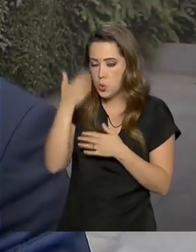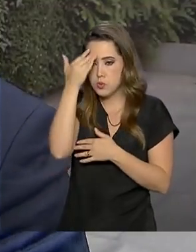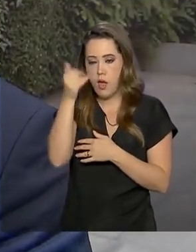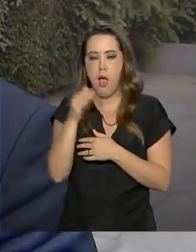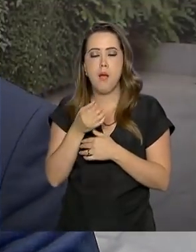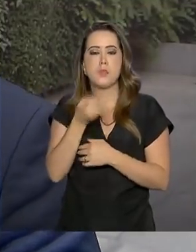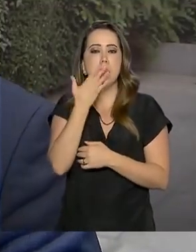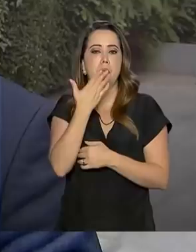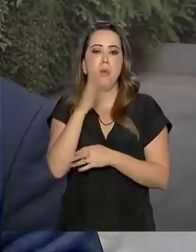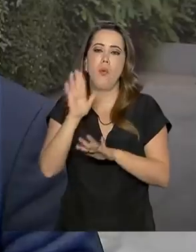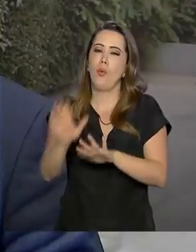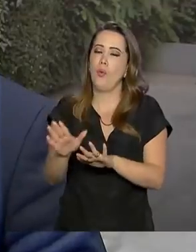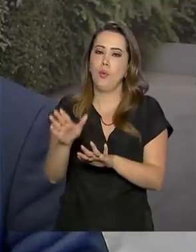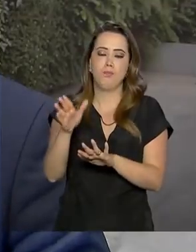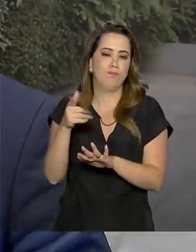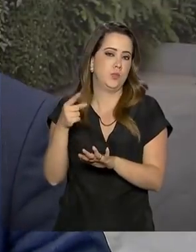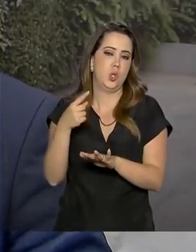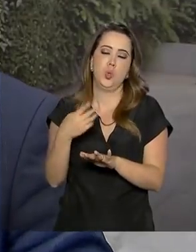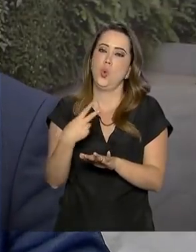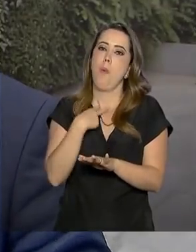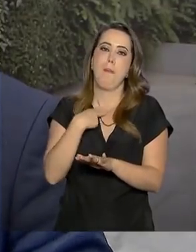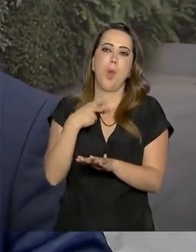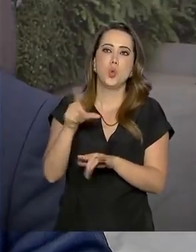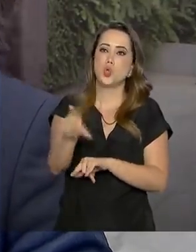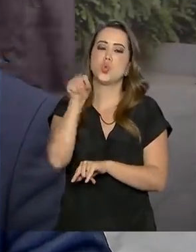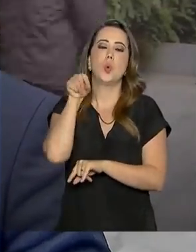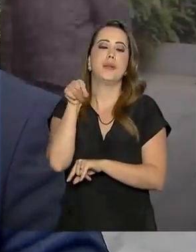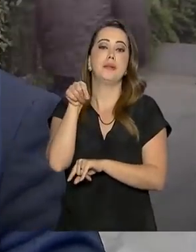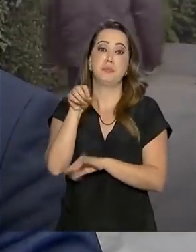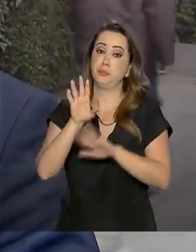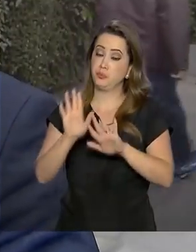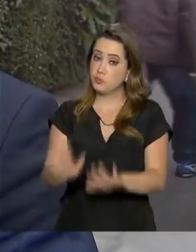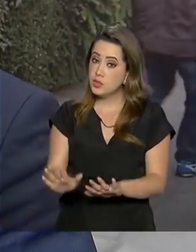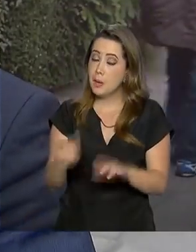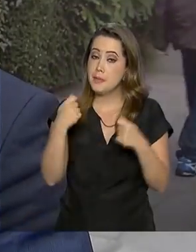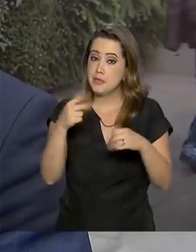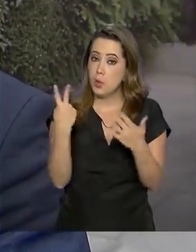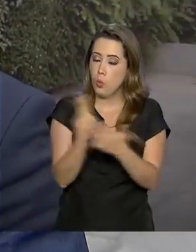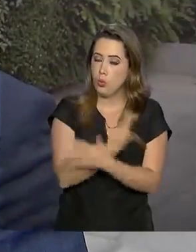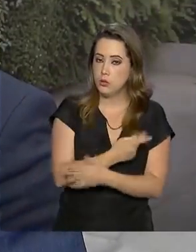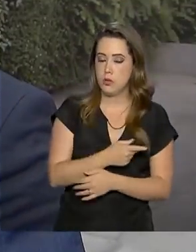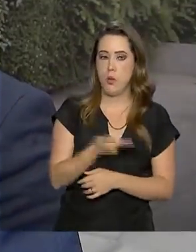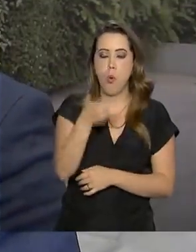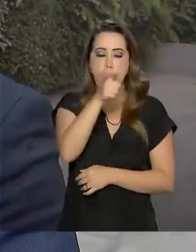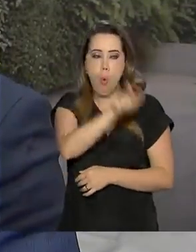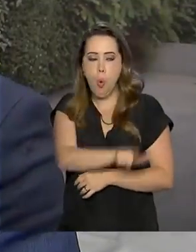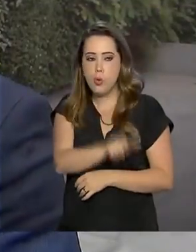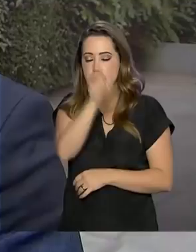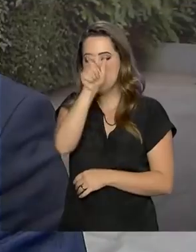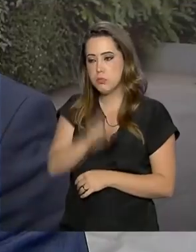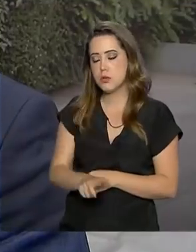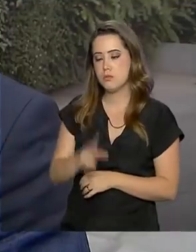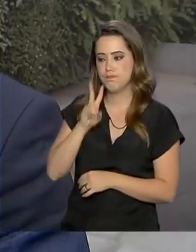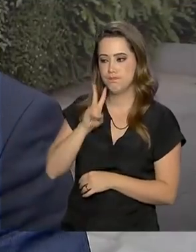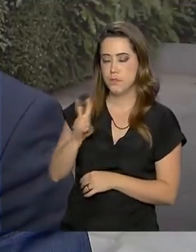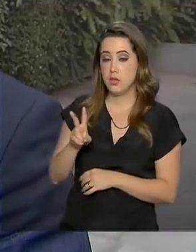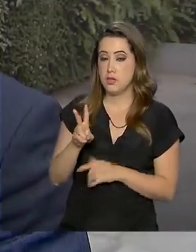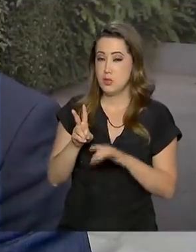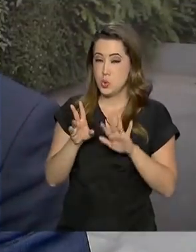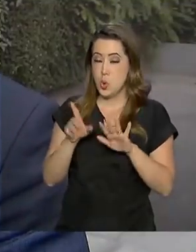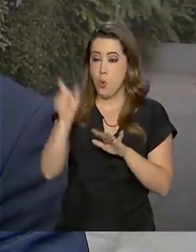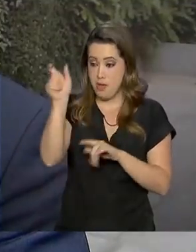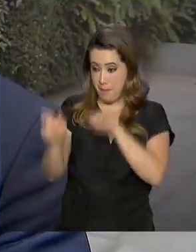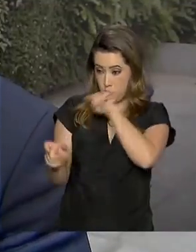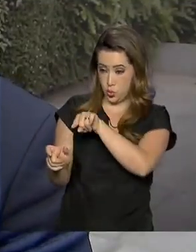quando dá quebra da autonomia do indivíduo, precisa ocorrer a situação de que a pessoa esteja se colocando em risco